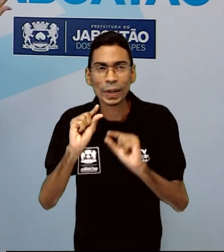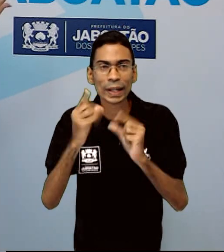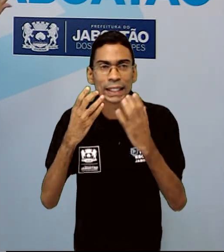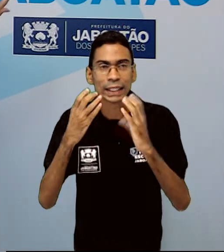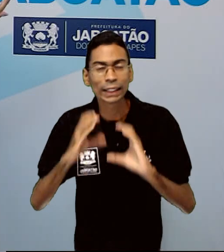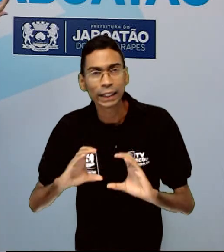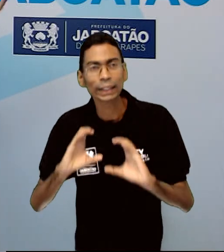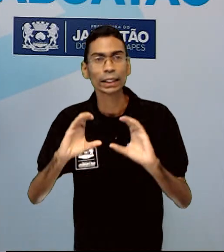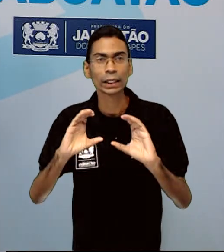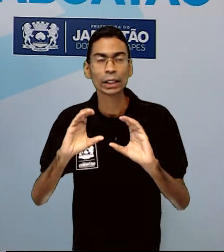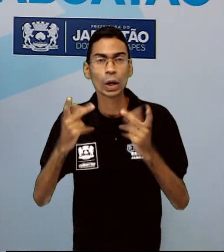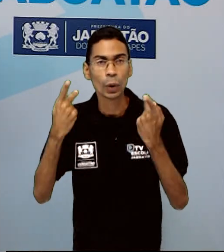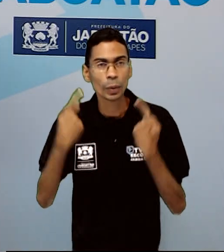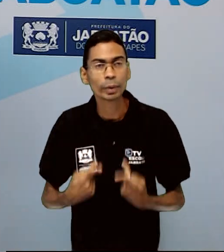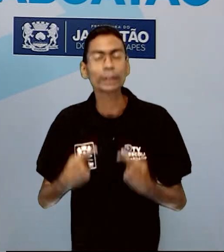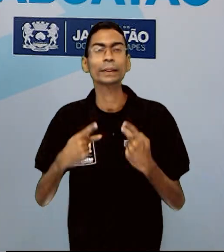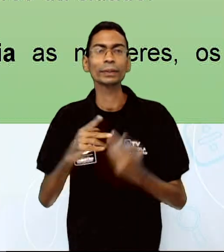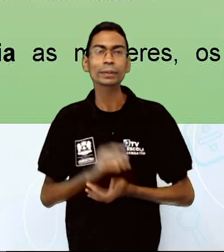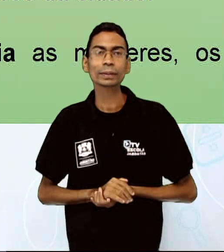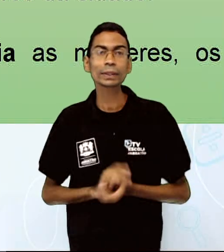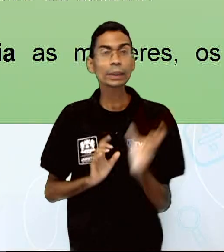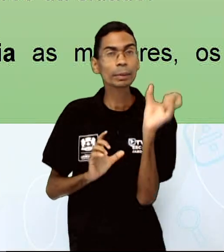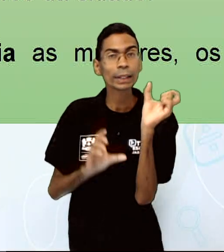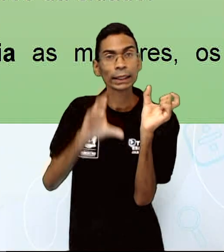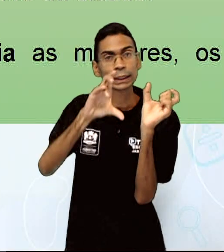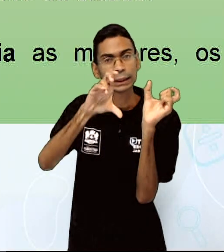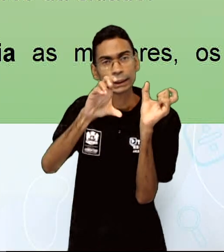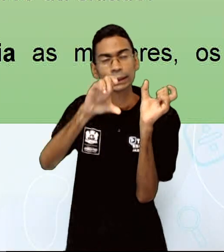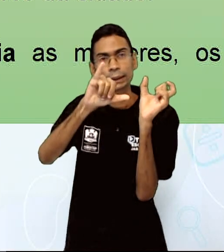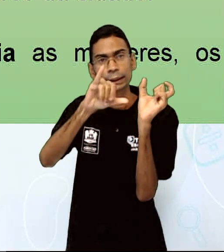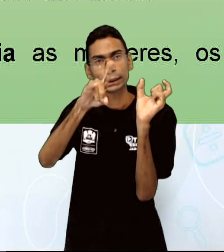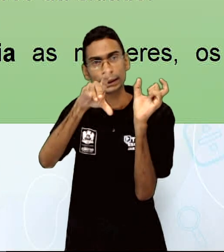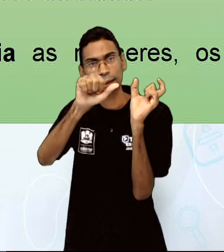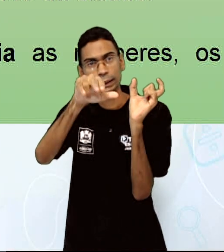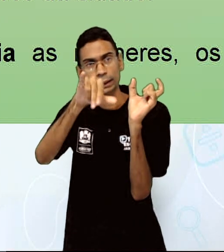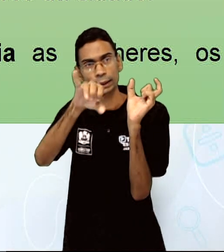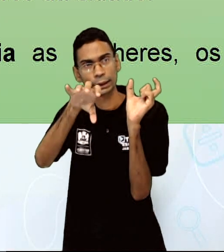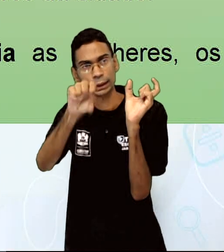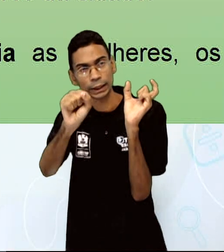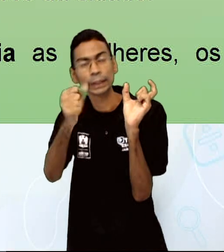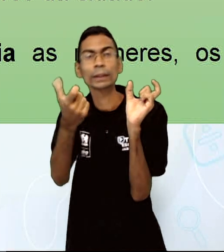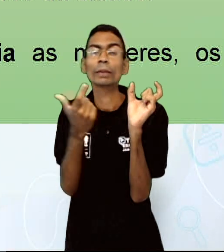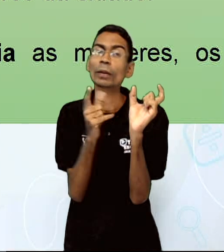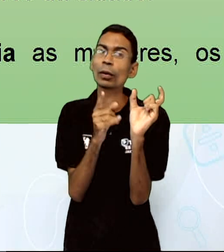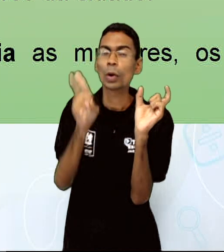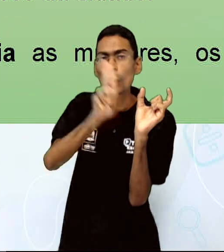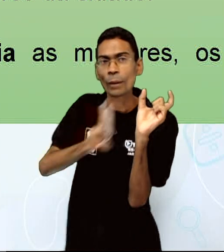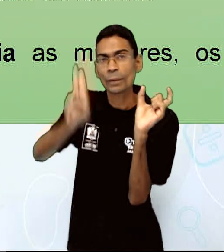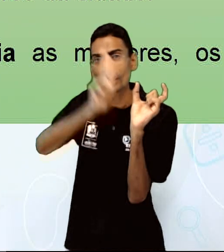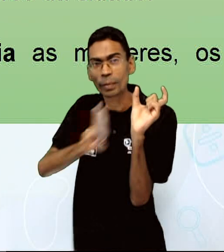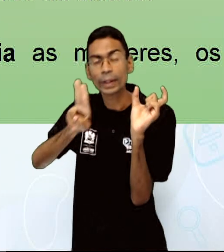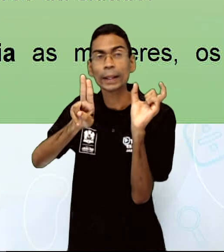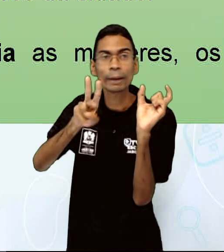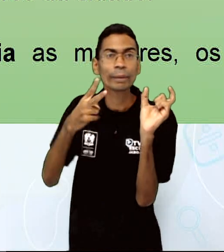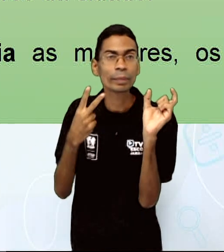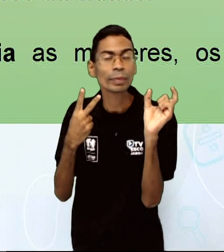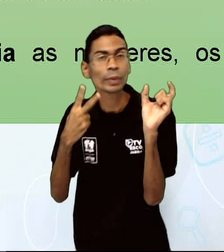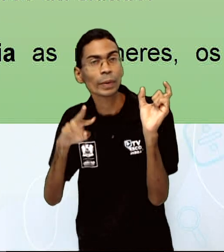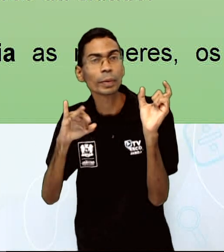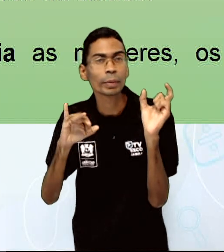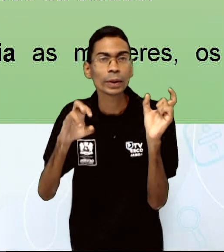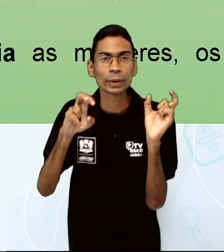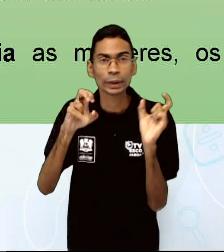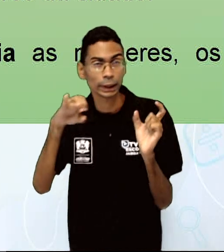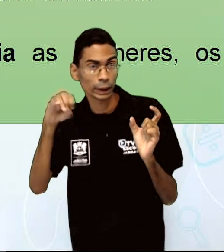cidadania foi usada há cerca de 2.500 anos e indicava a situação política de uma